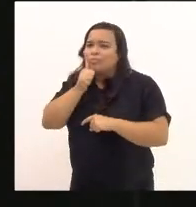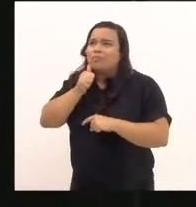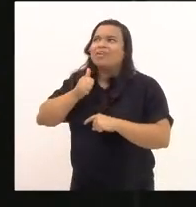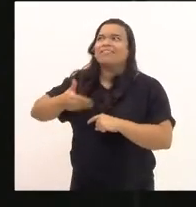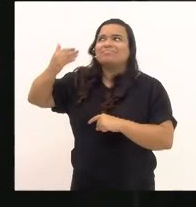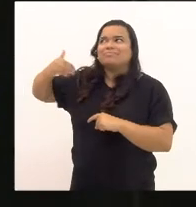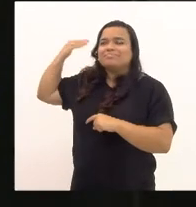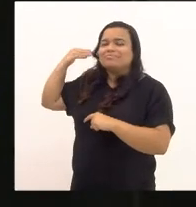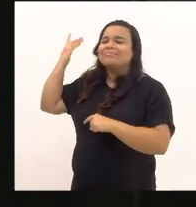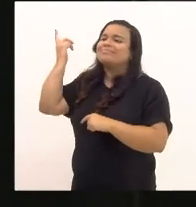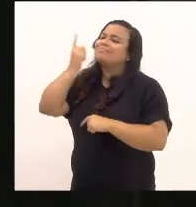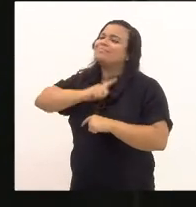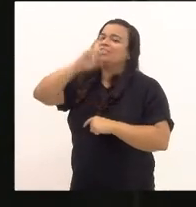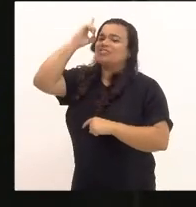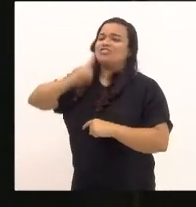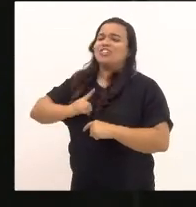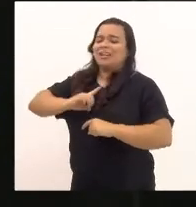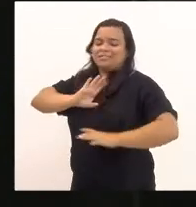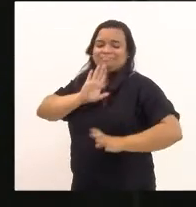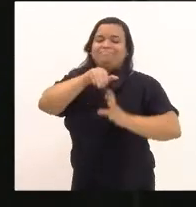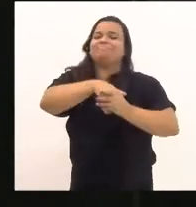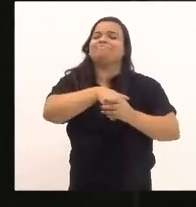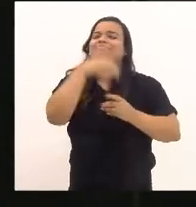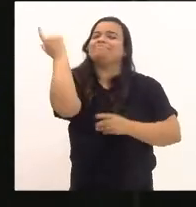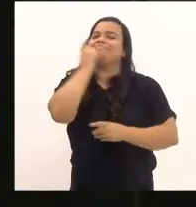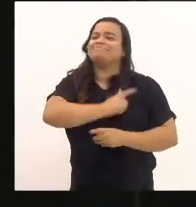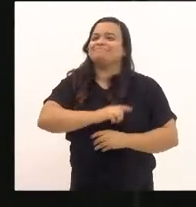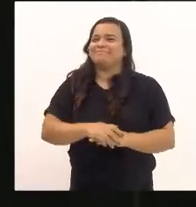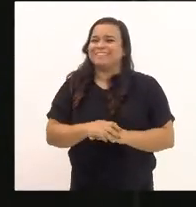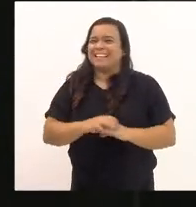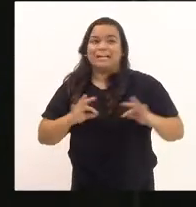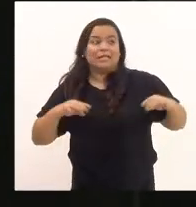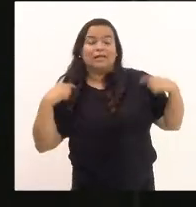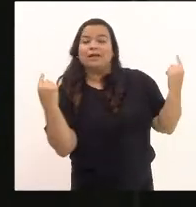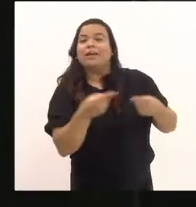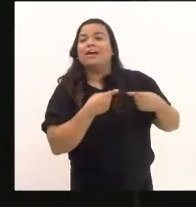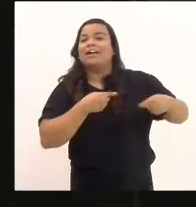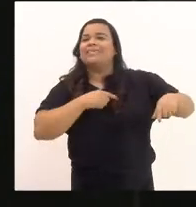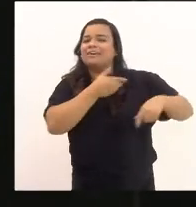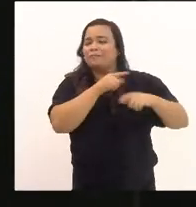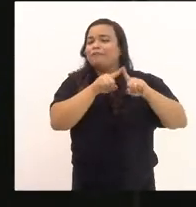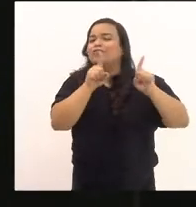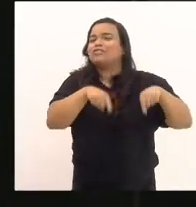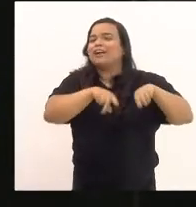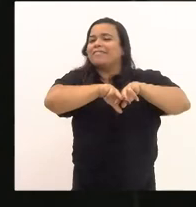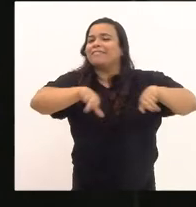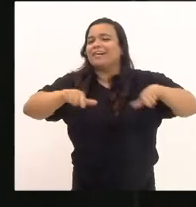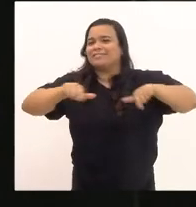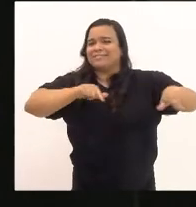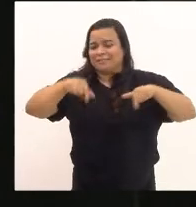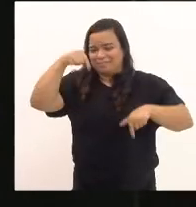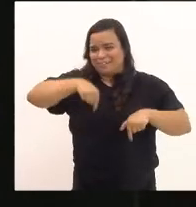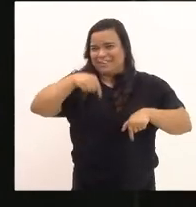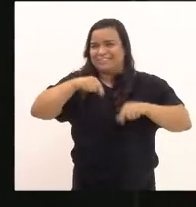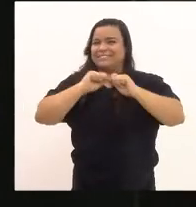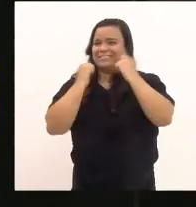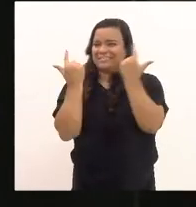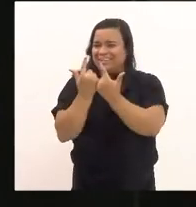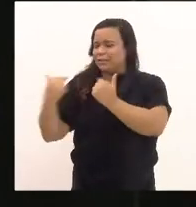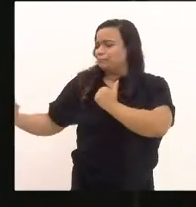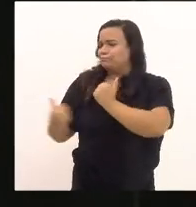E aí, as nossas servidoras da casa, que são sempre muito queridas aqui, que nos dão o maior suporte